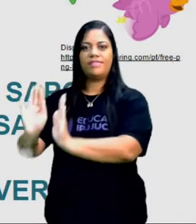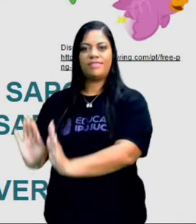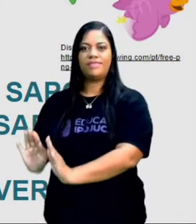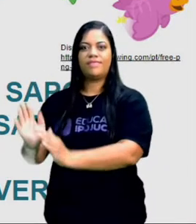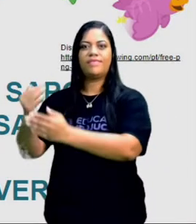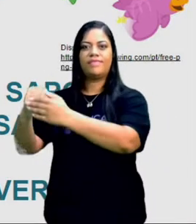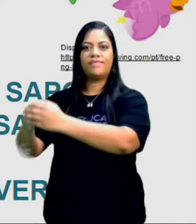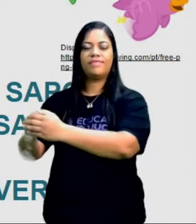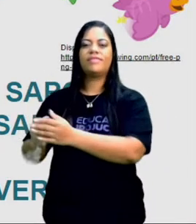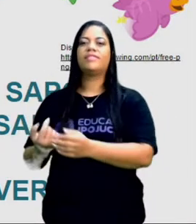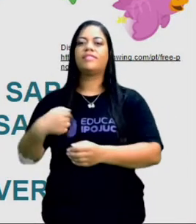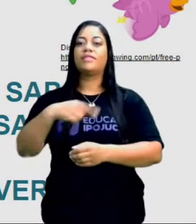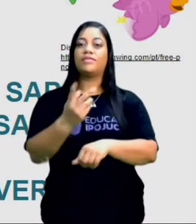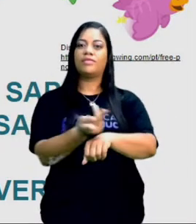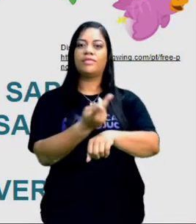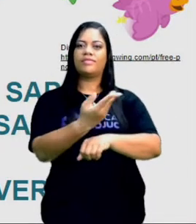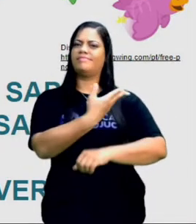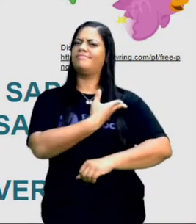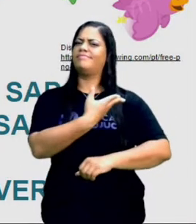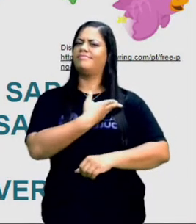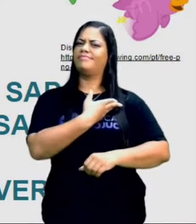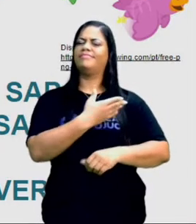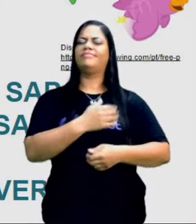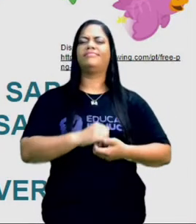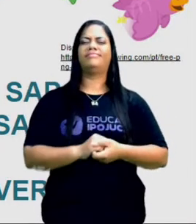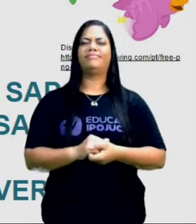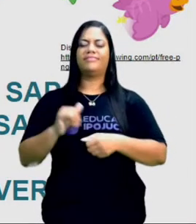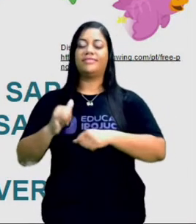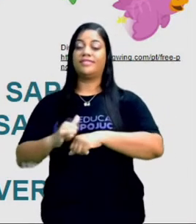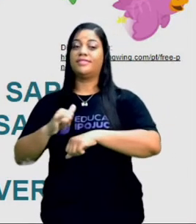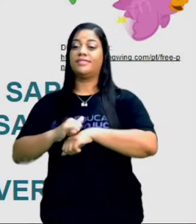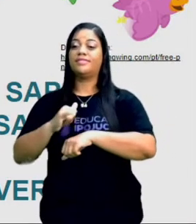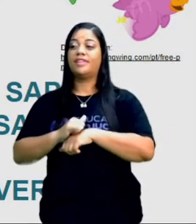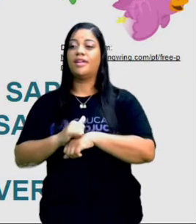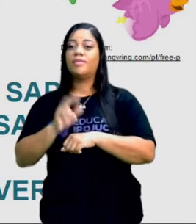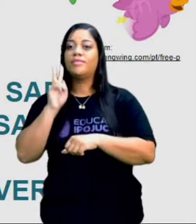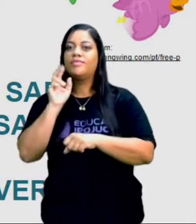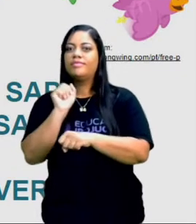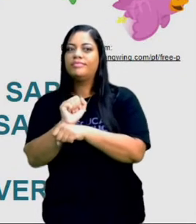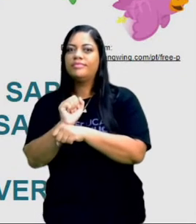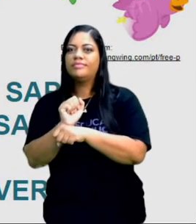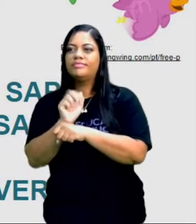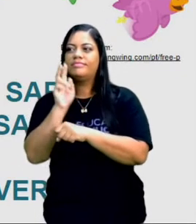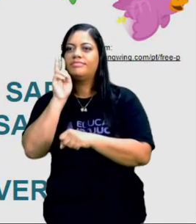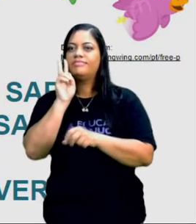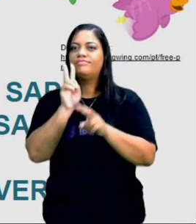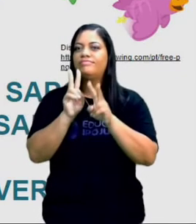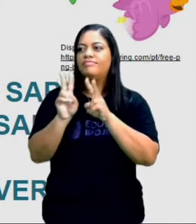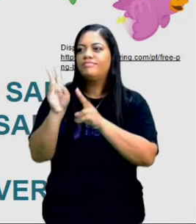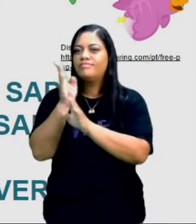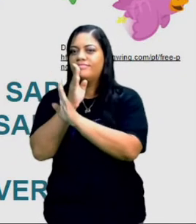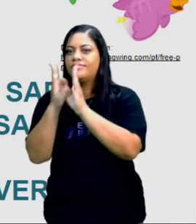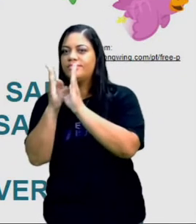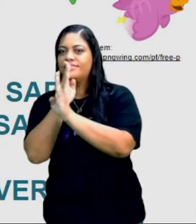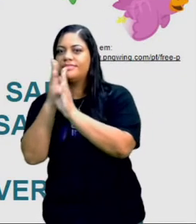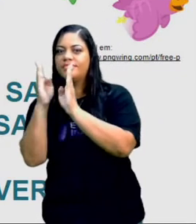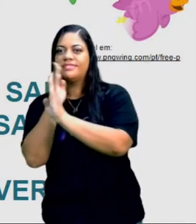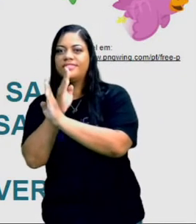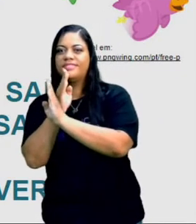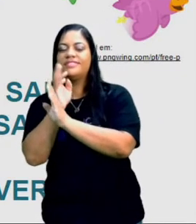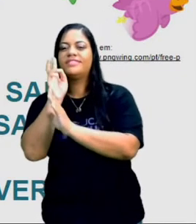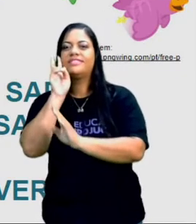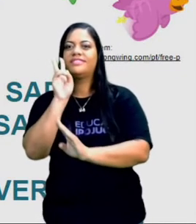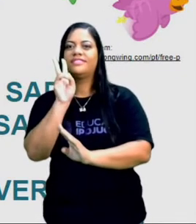procurar outras aves. O sapo aproveitou para espiar e, vendo que